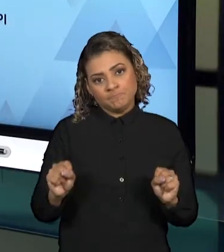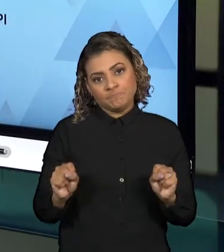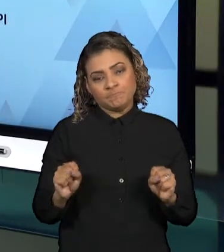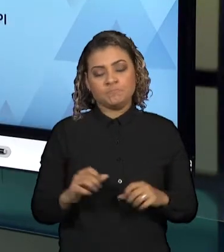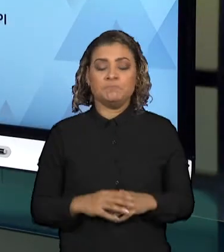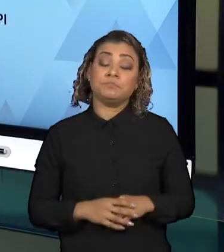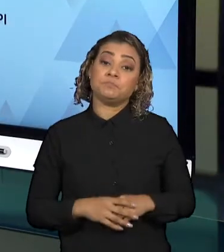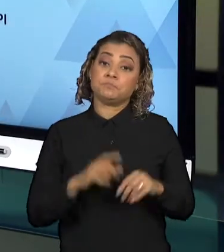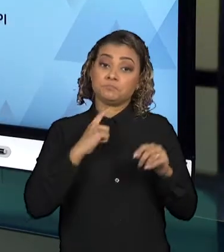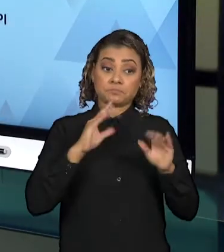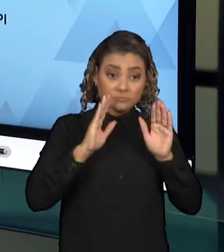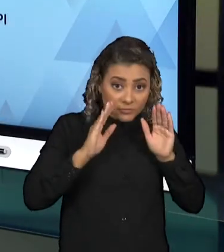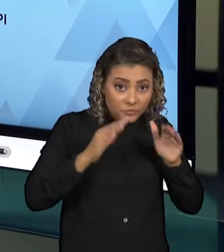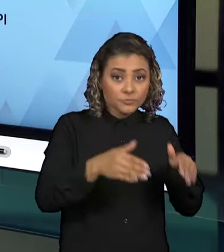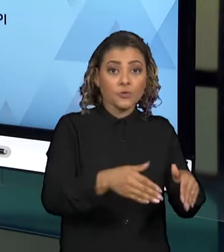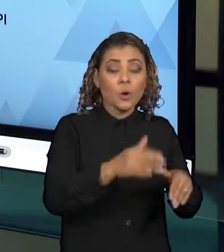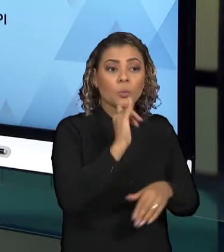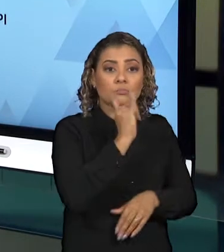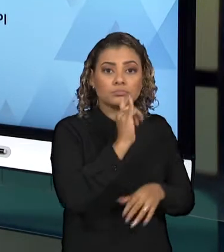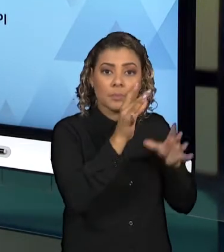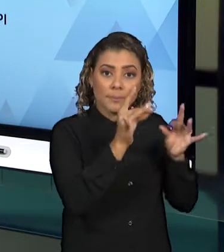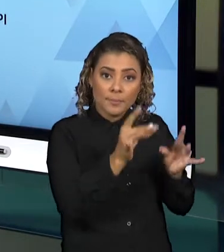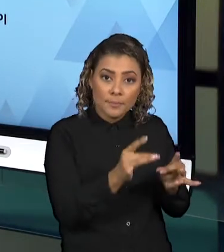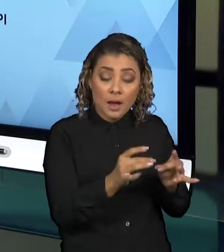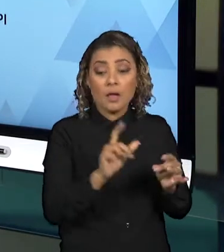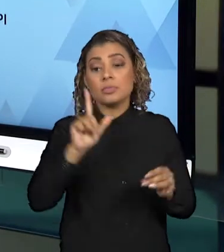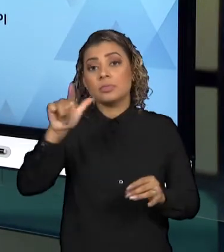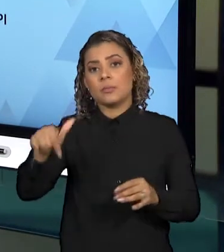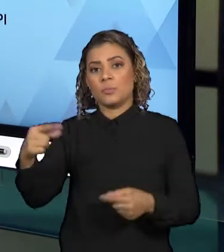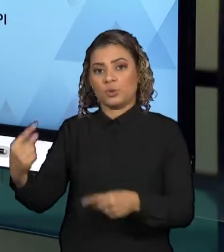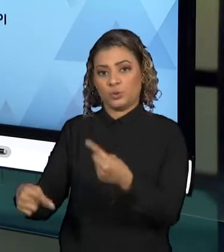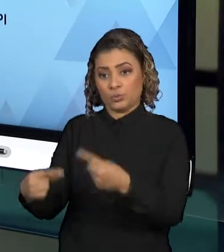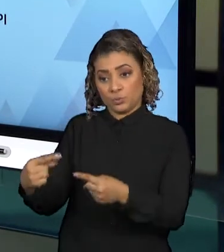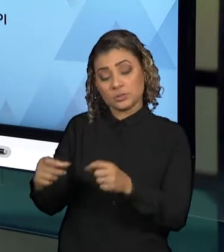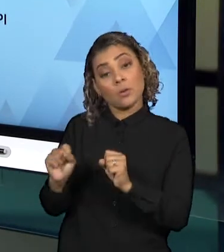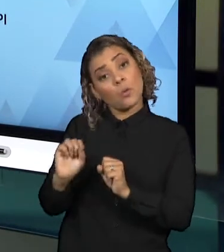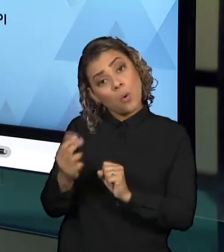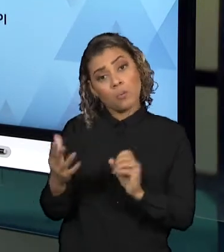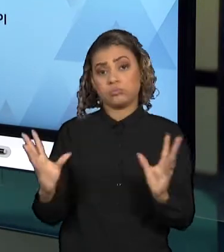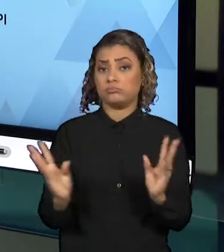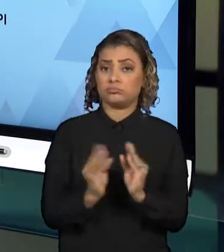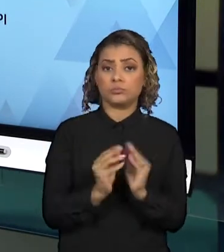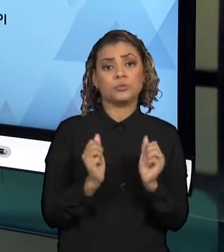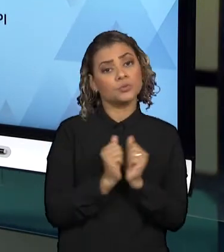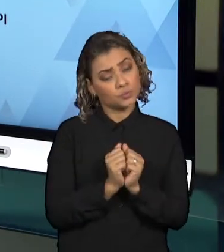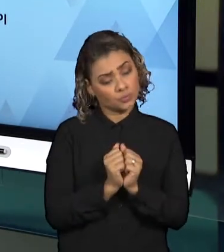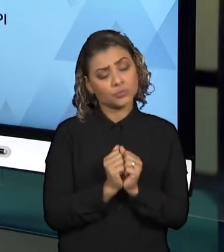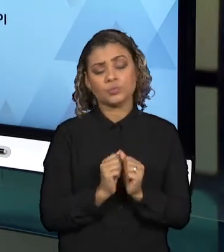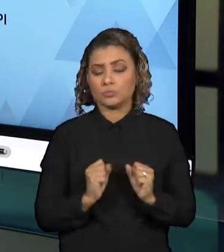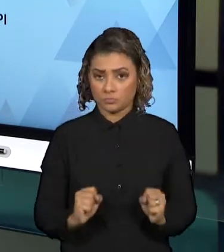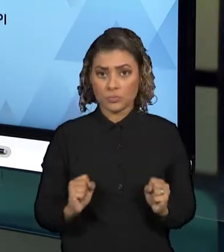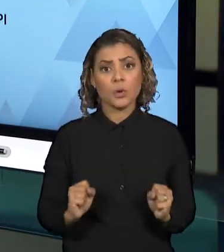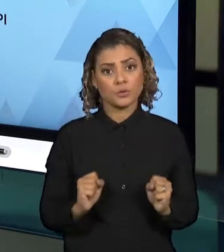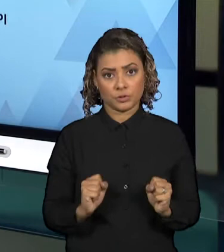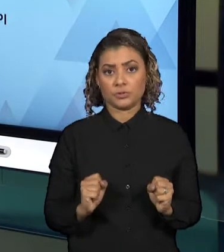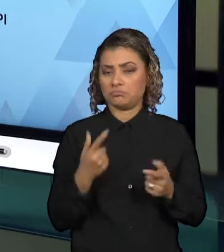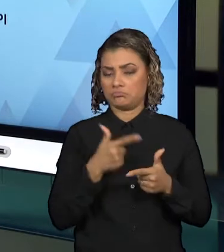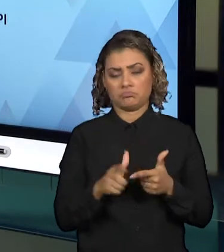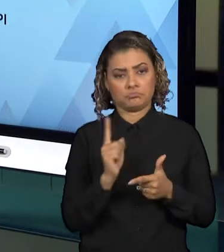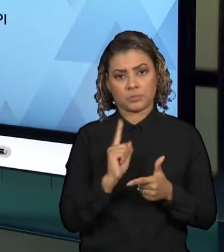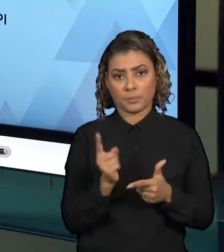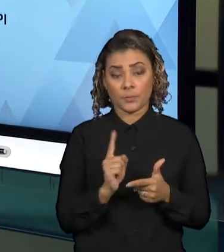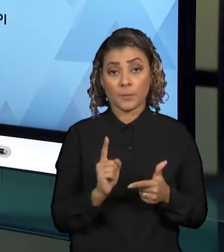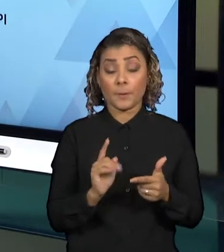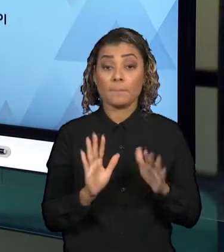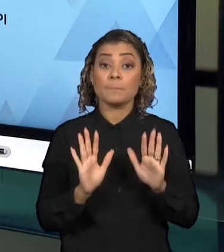item. Pode vir somente a descrição e depois as discussões, ou discussões e descrição juntas no mesmo